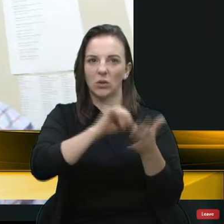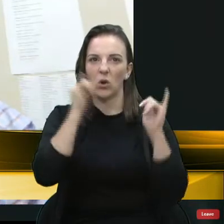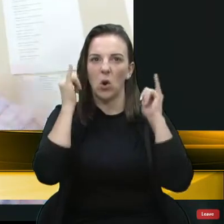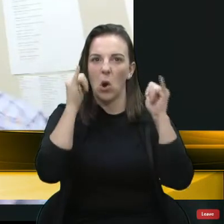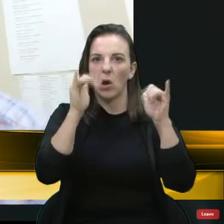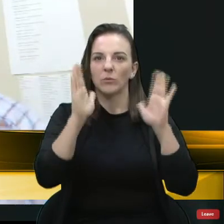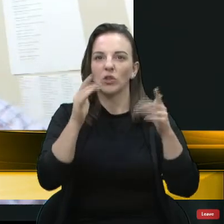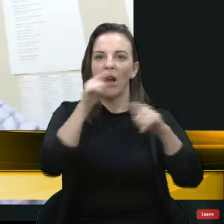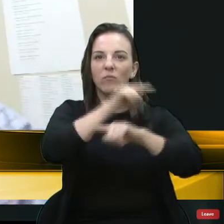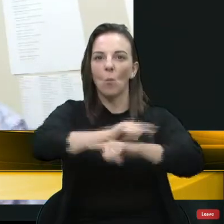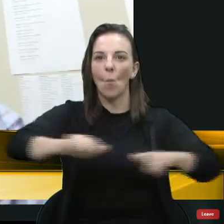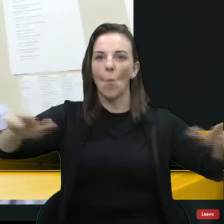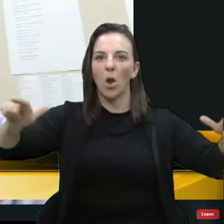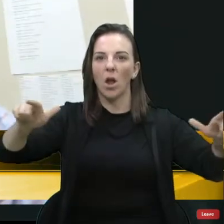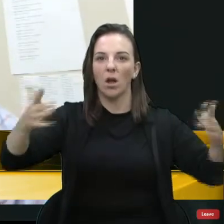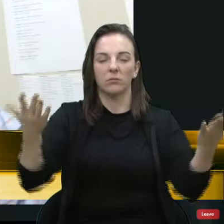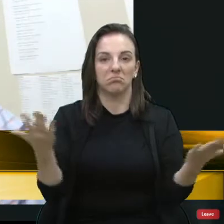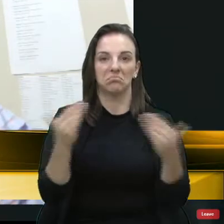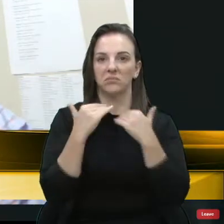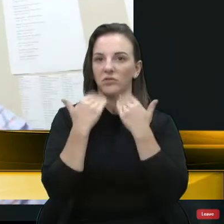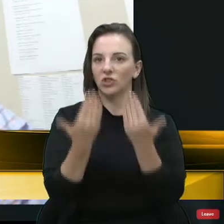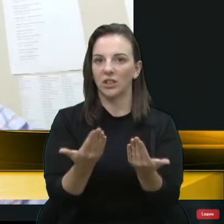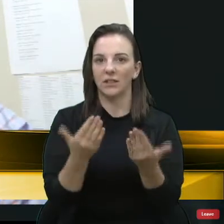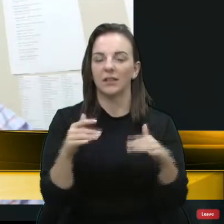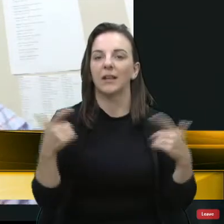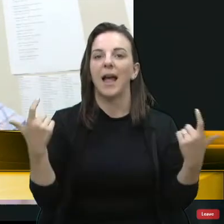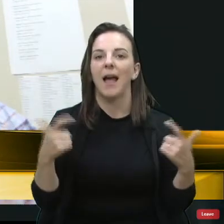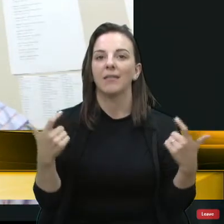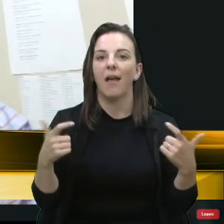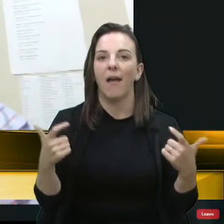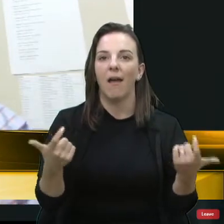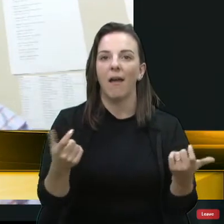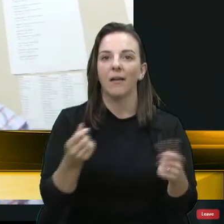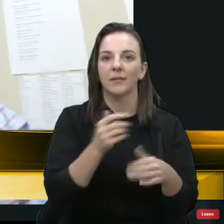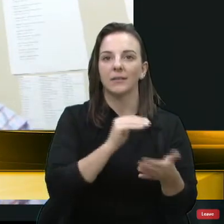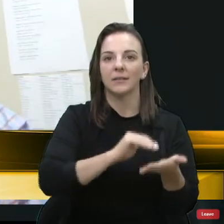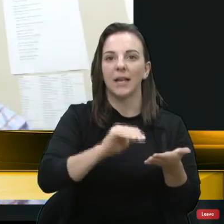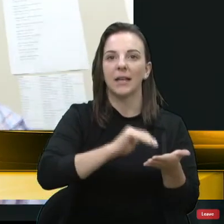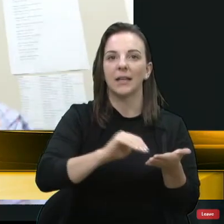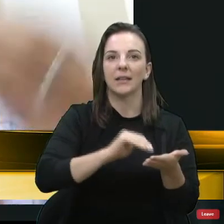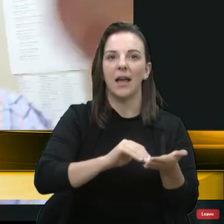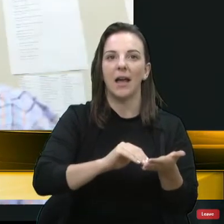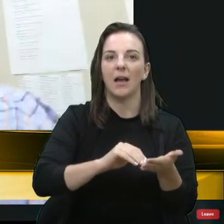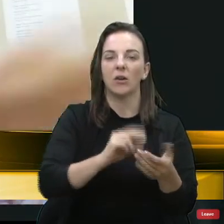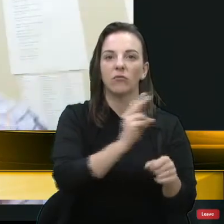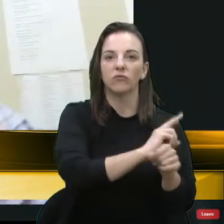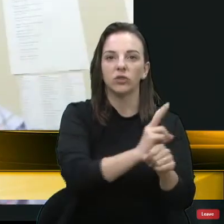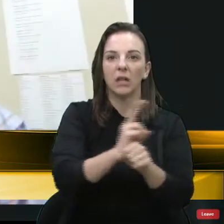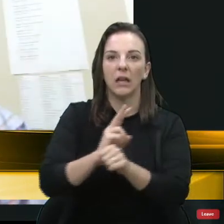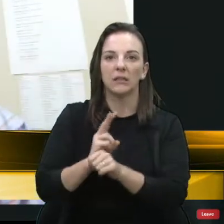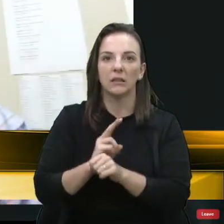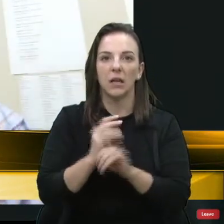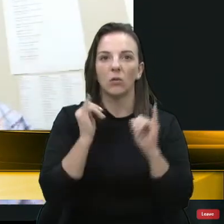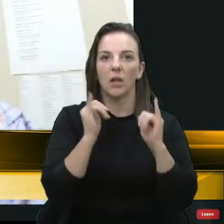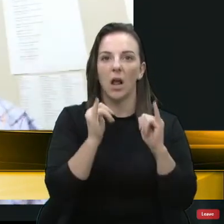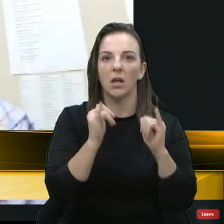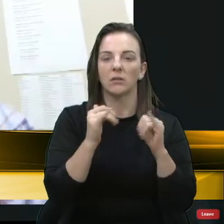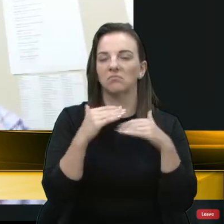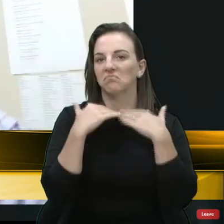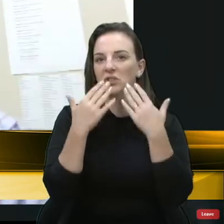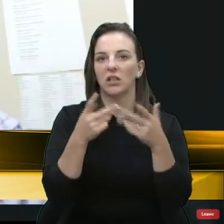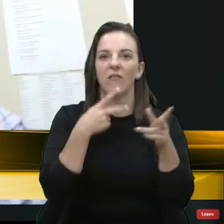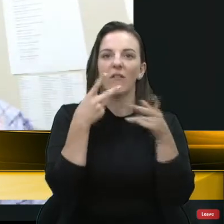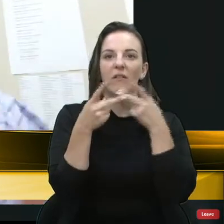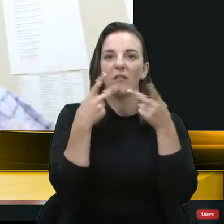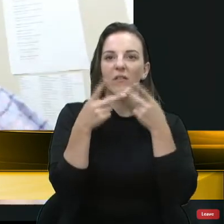Caxias do Sul? Onde está o secretário de fiscalização de trânsito? Não adianta discursos bonitos. Mas temos que ter atitude na prática. Por exemplo,